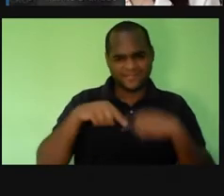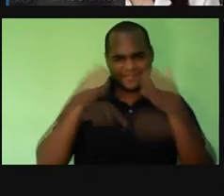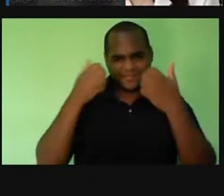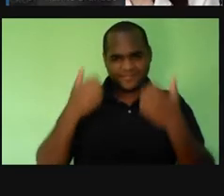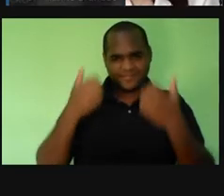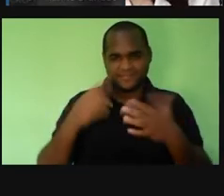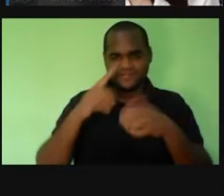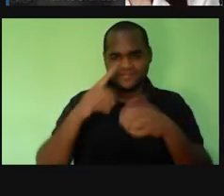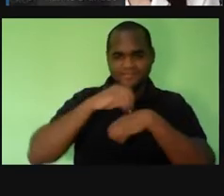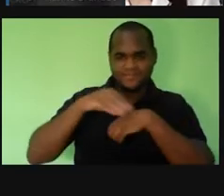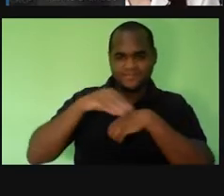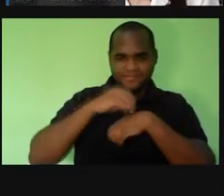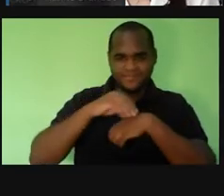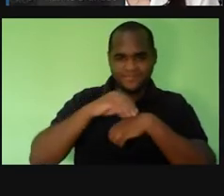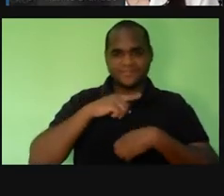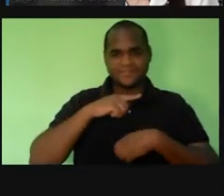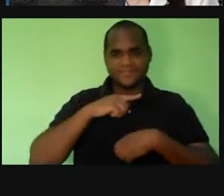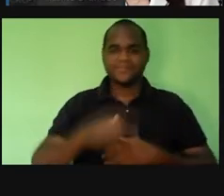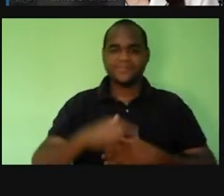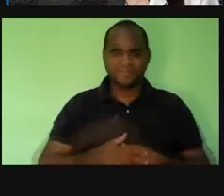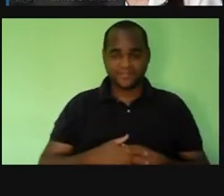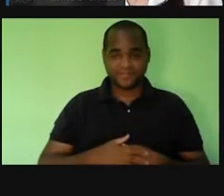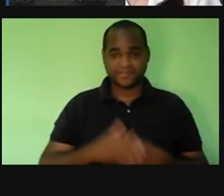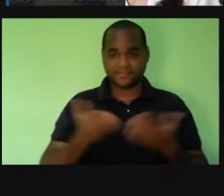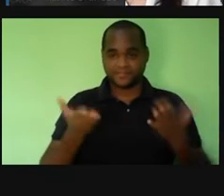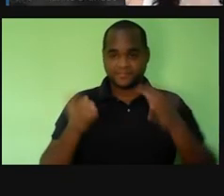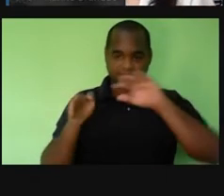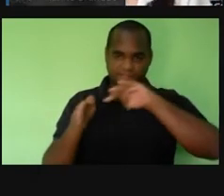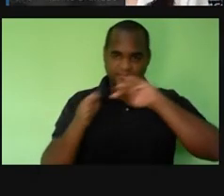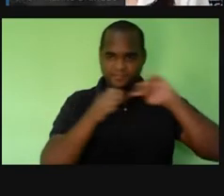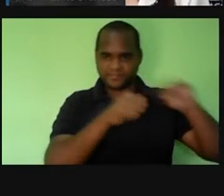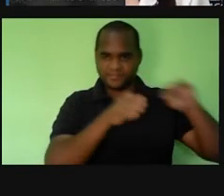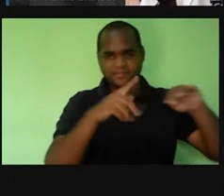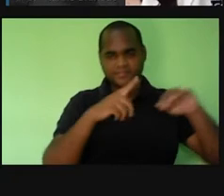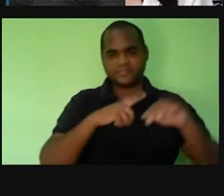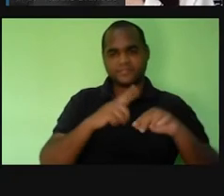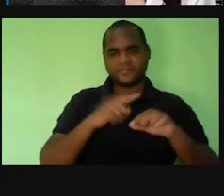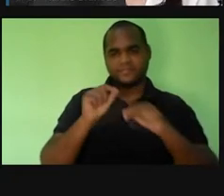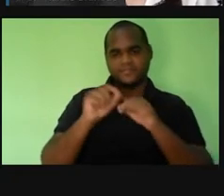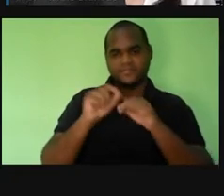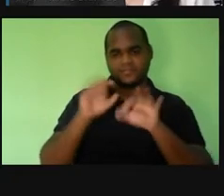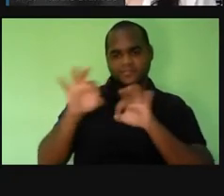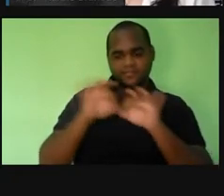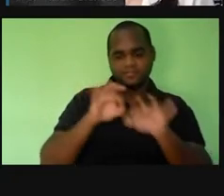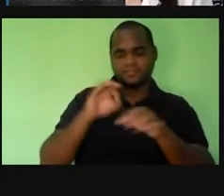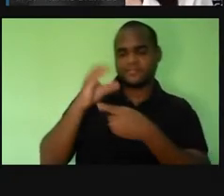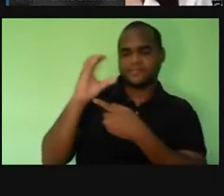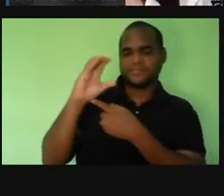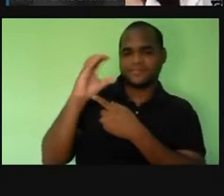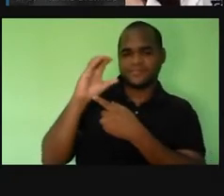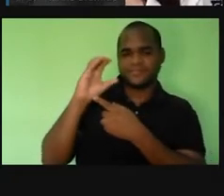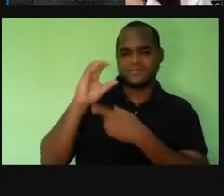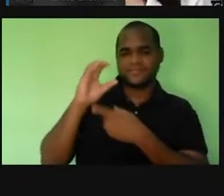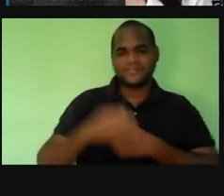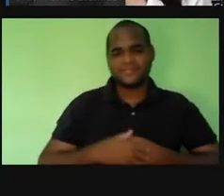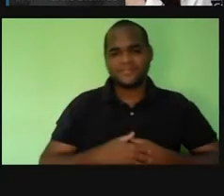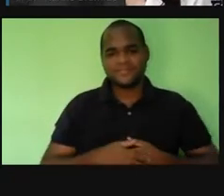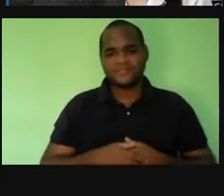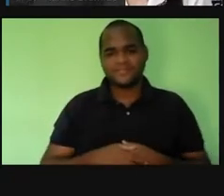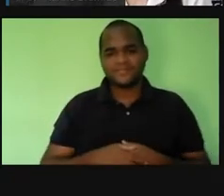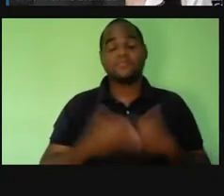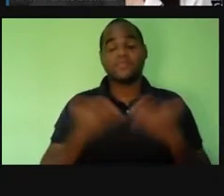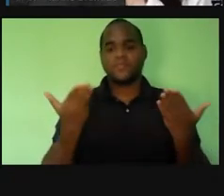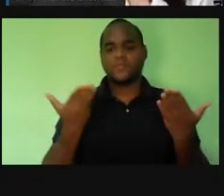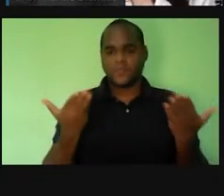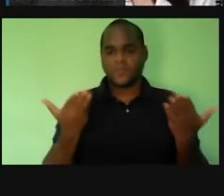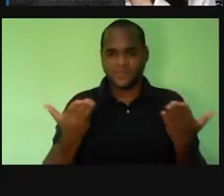dicas, tá bom? E agora, gente vai pro nosso segundo momento dessa aula, que é o Fazendo Ciências. Onde a